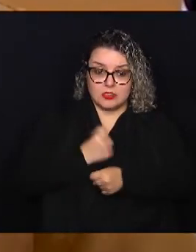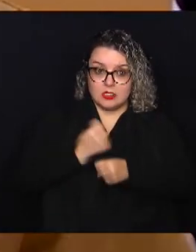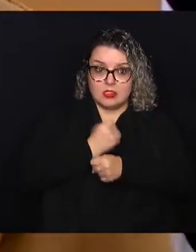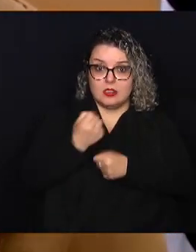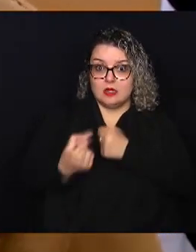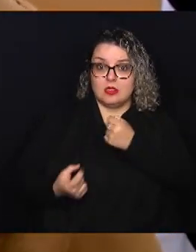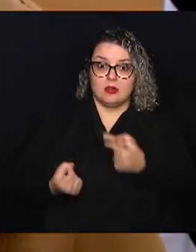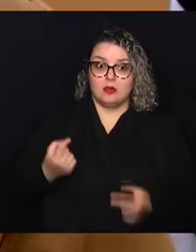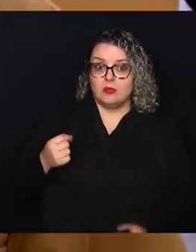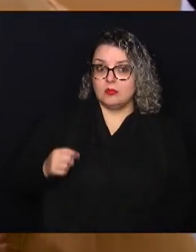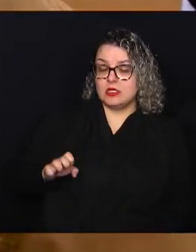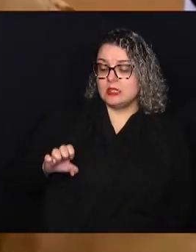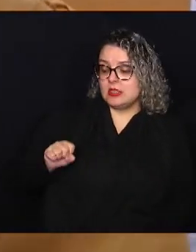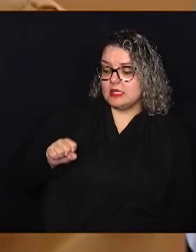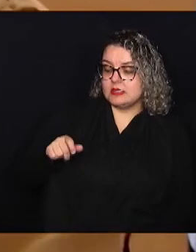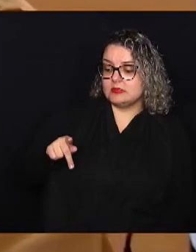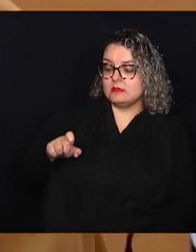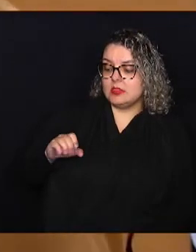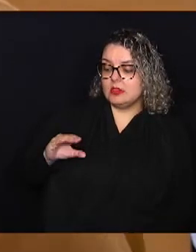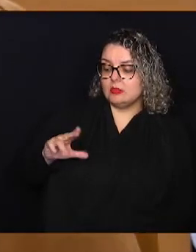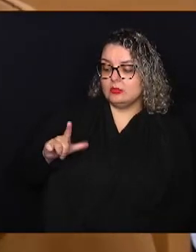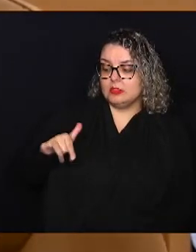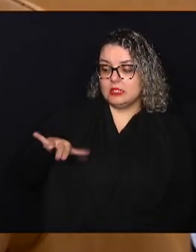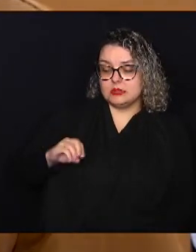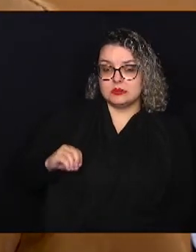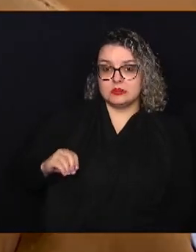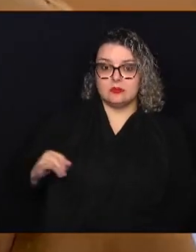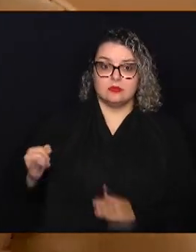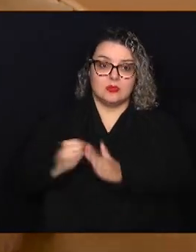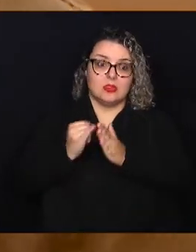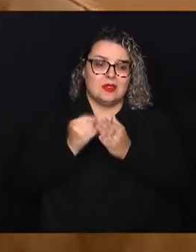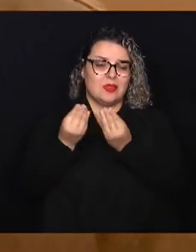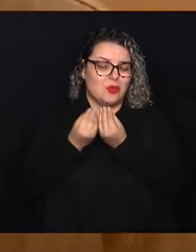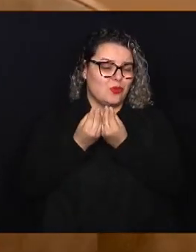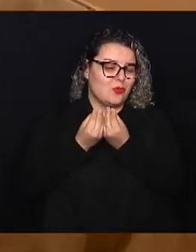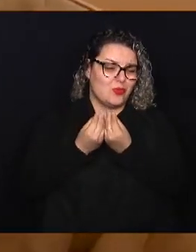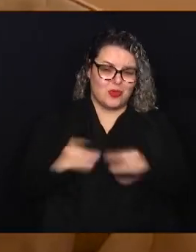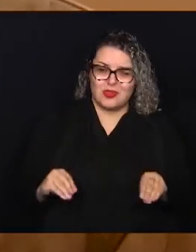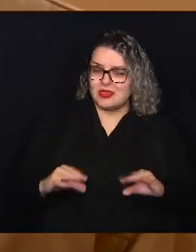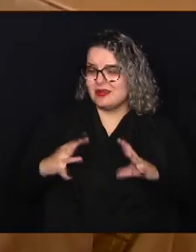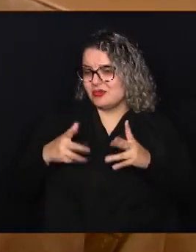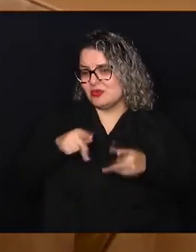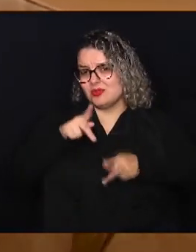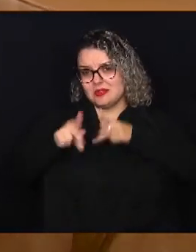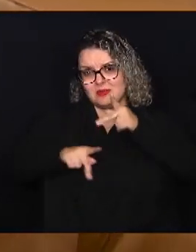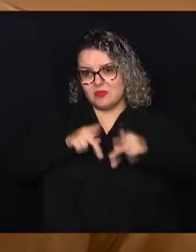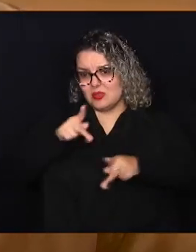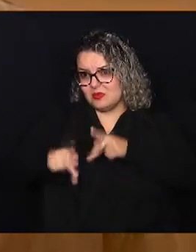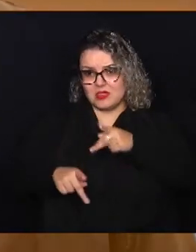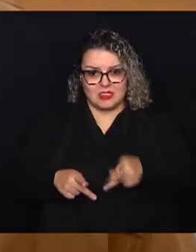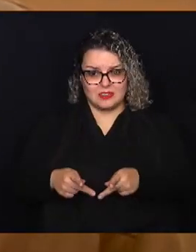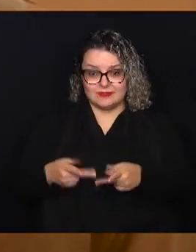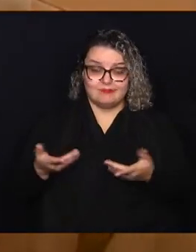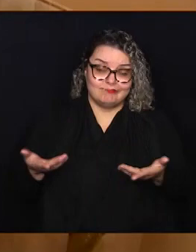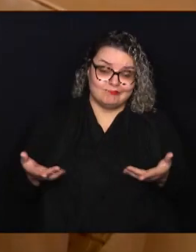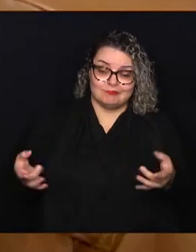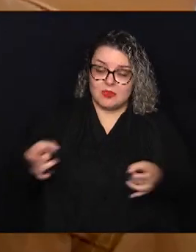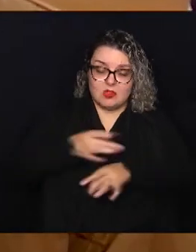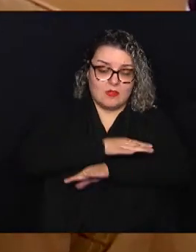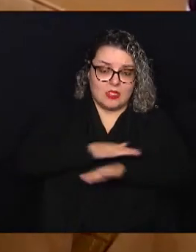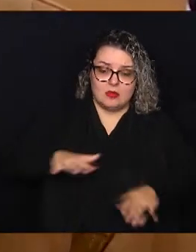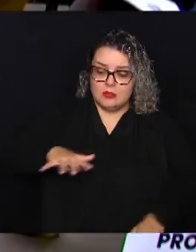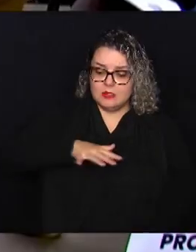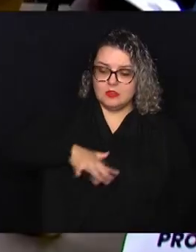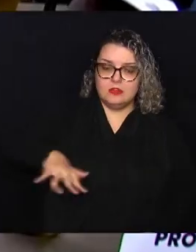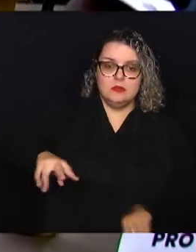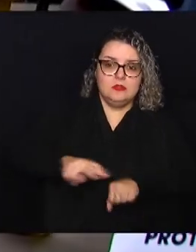imobiliária na cidade, mas prejudicar tremendamente a toda a população que vai acabar com essas áreas verdes